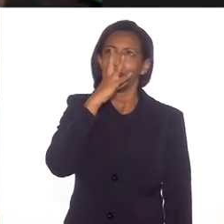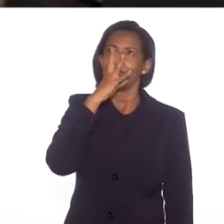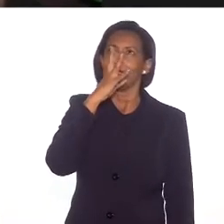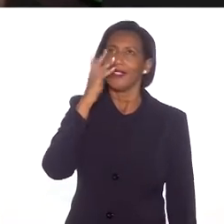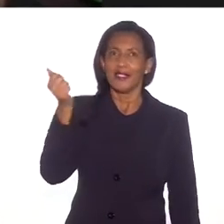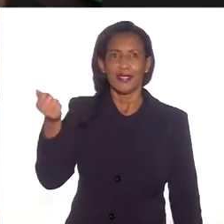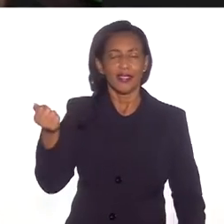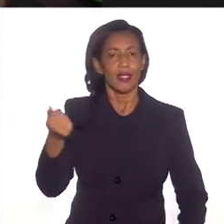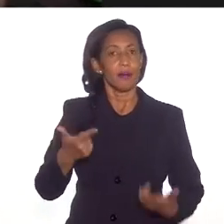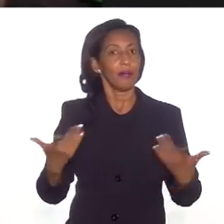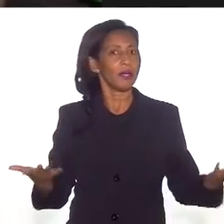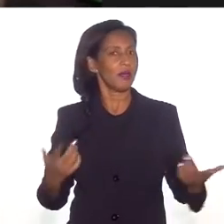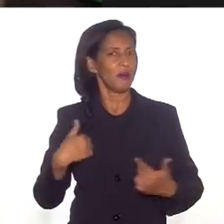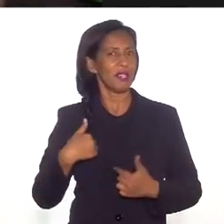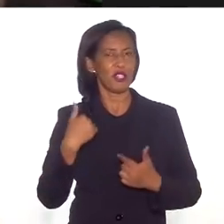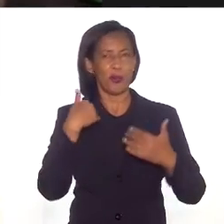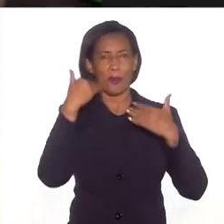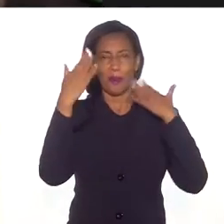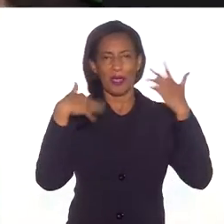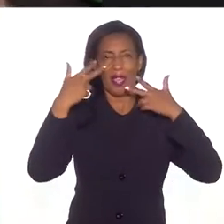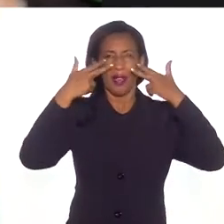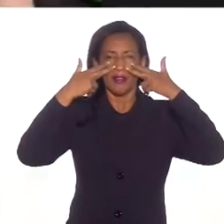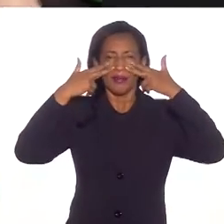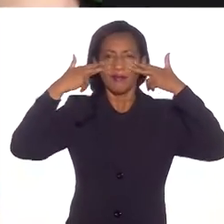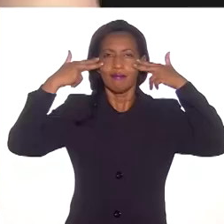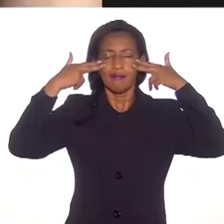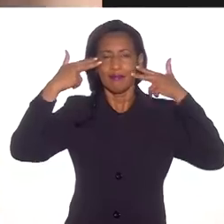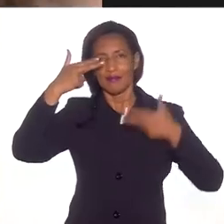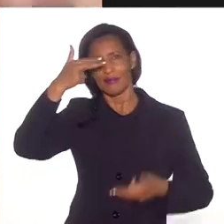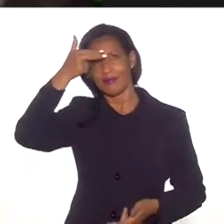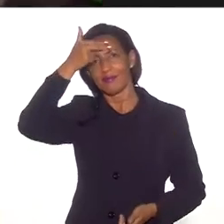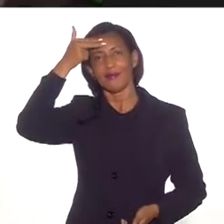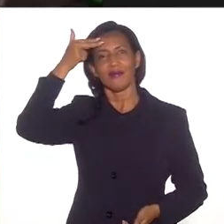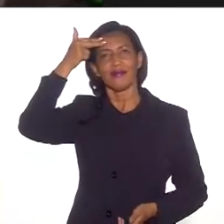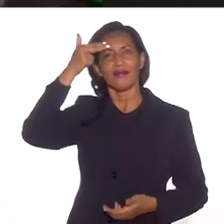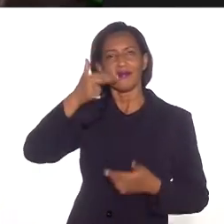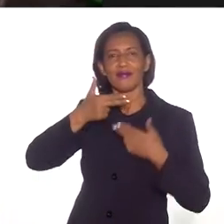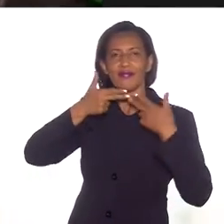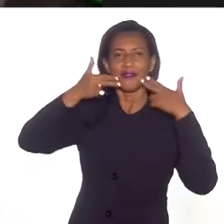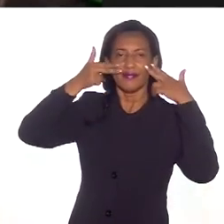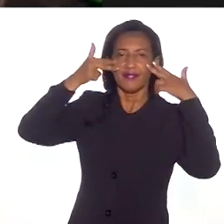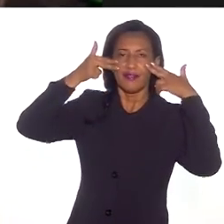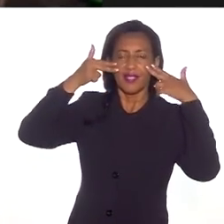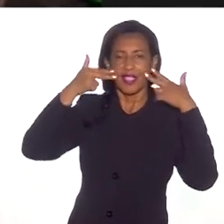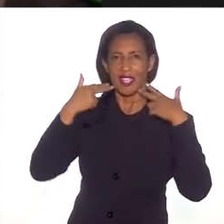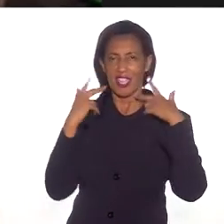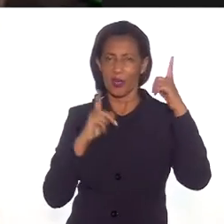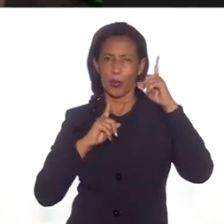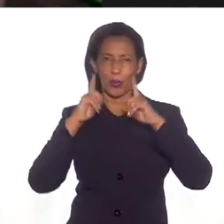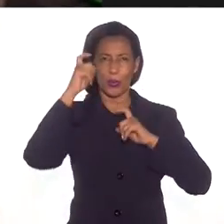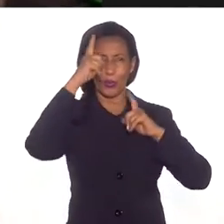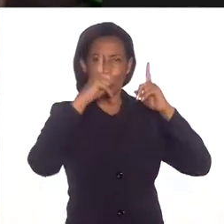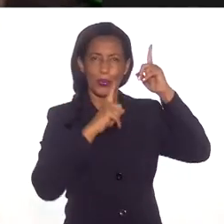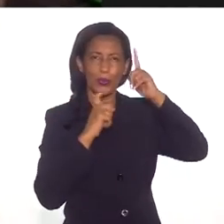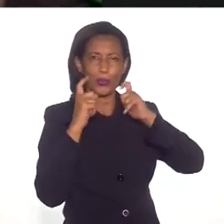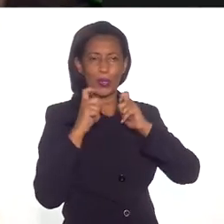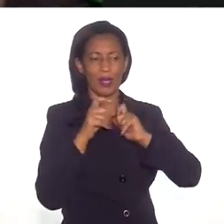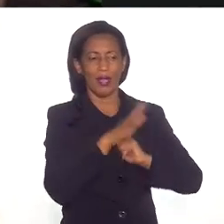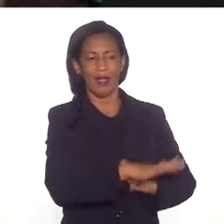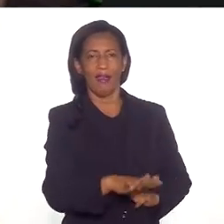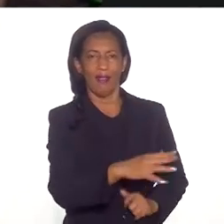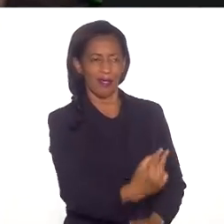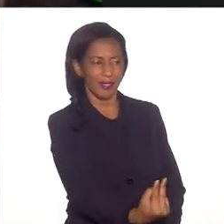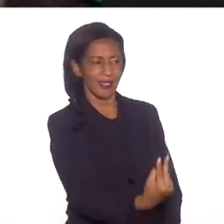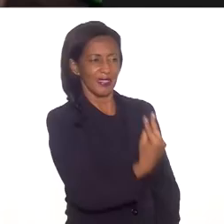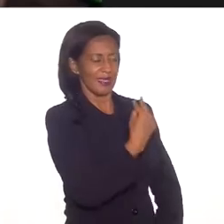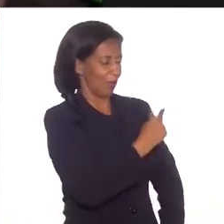principalmente porque, naquela ocasião, pintava o rosto, eu fazia todo um cenário para que